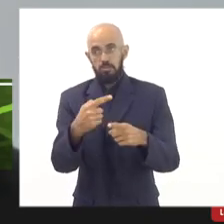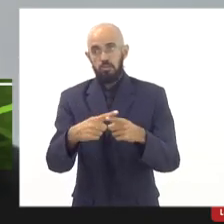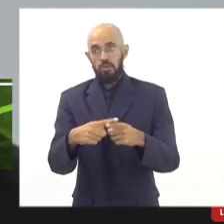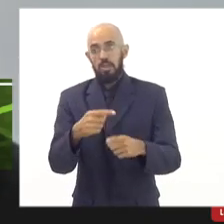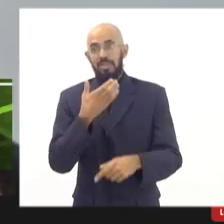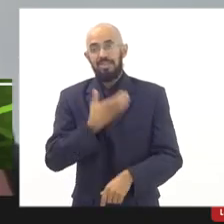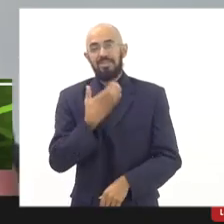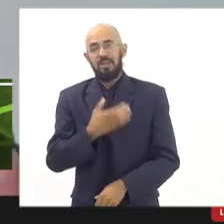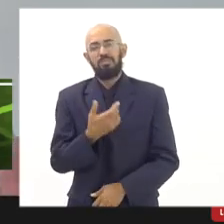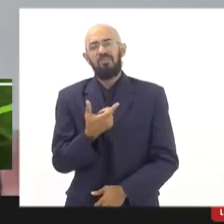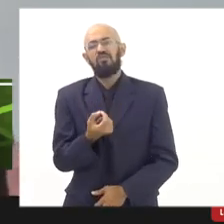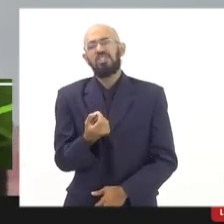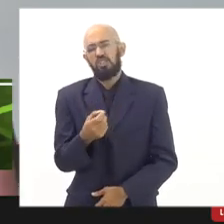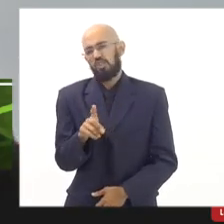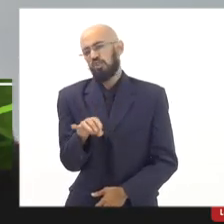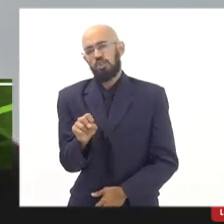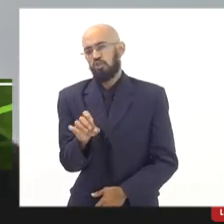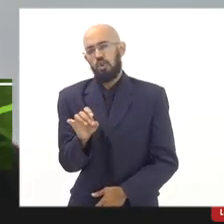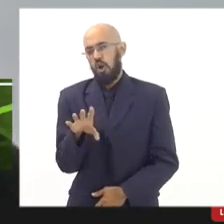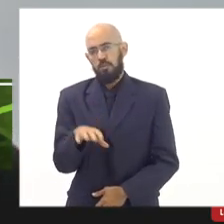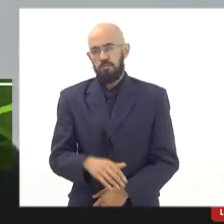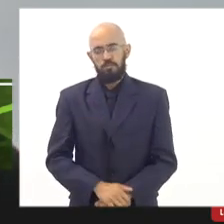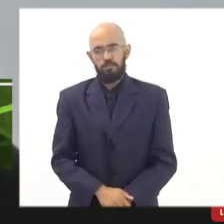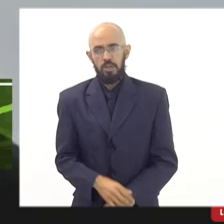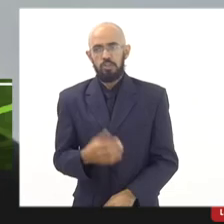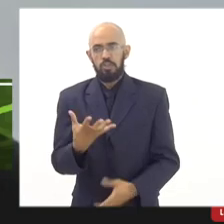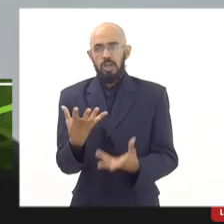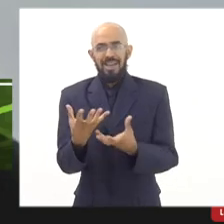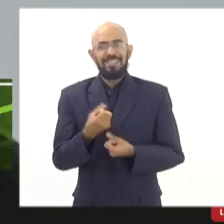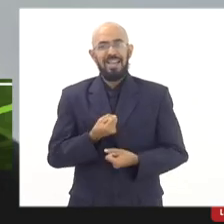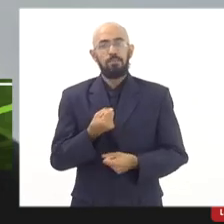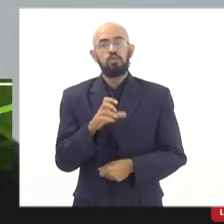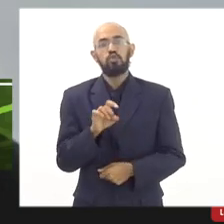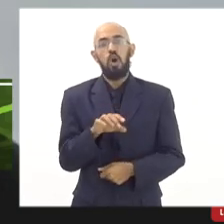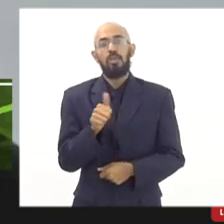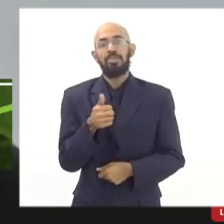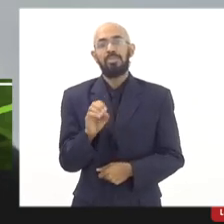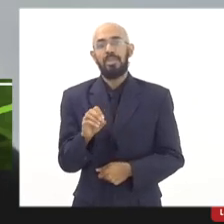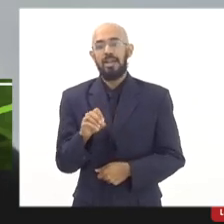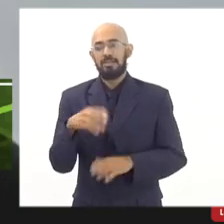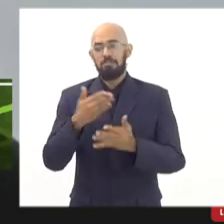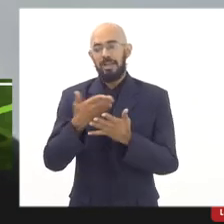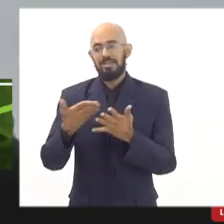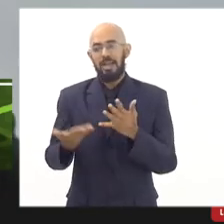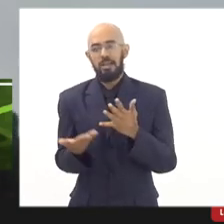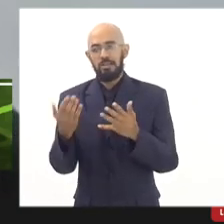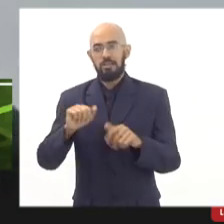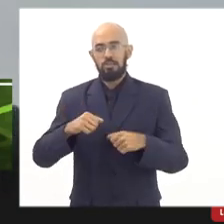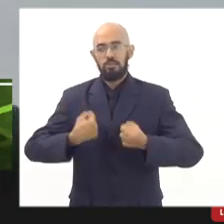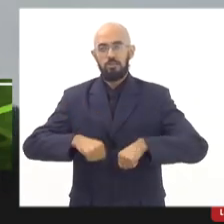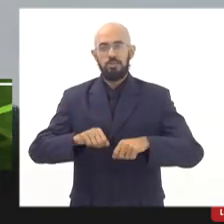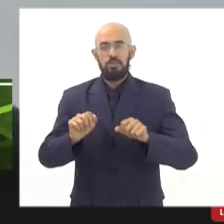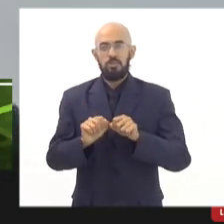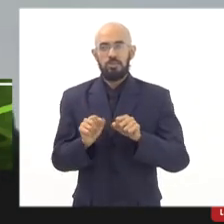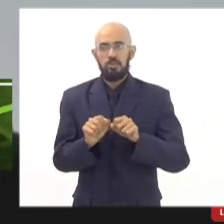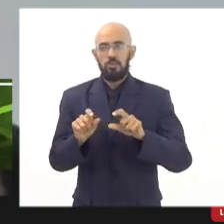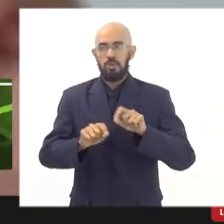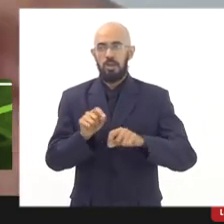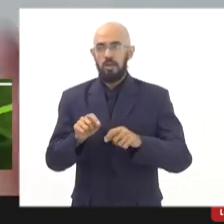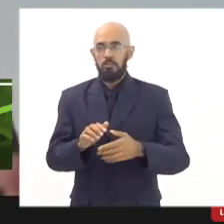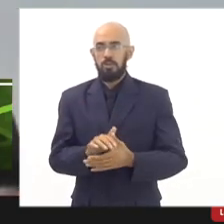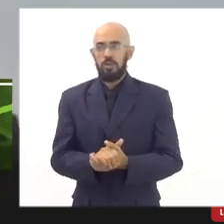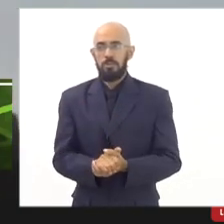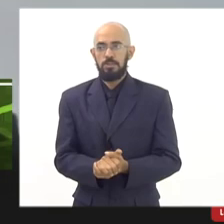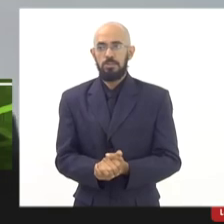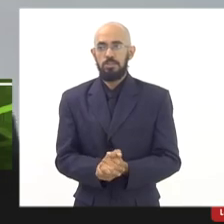letivos, nós recebemos apenas 10 parcelas. Então, o a gente precisa fazer? A gente precisa pegar o